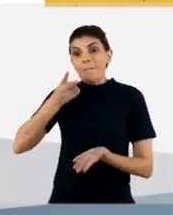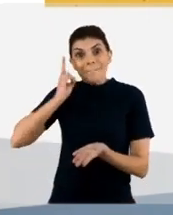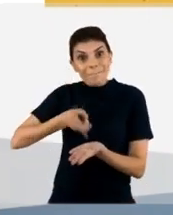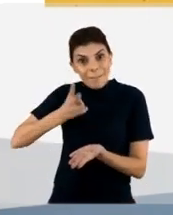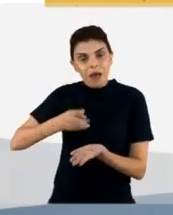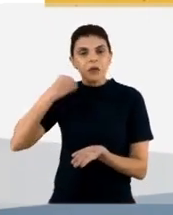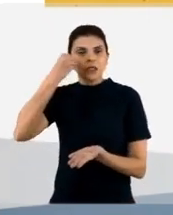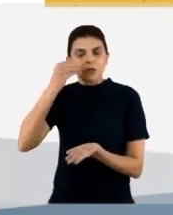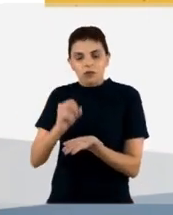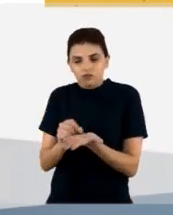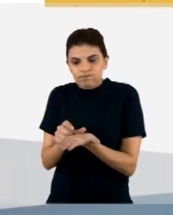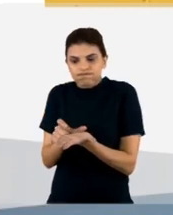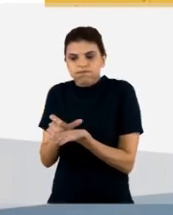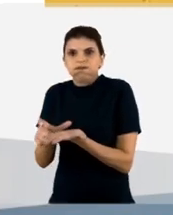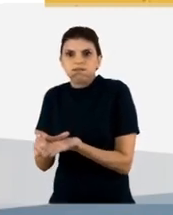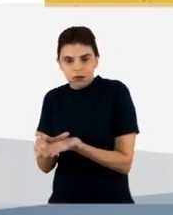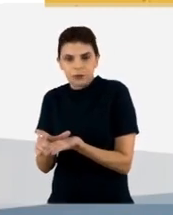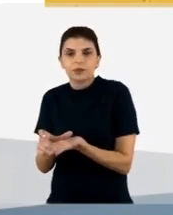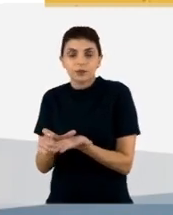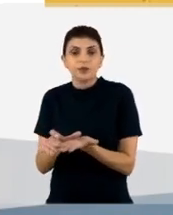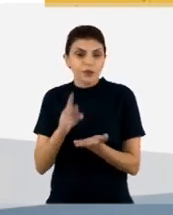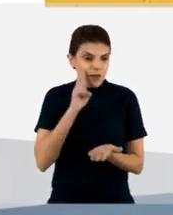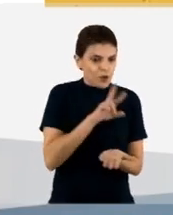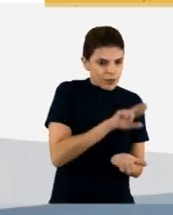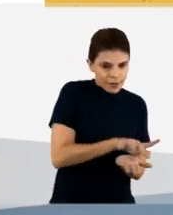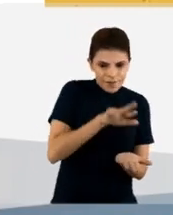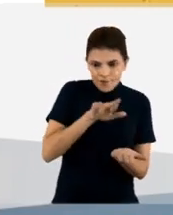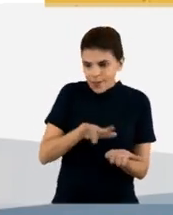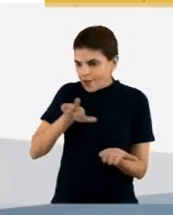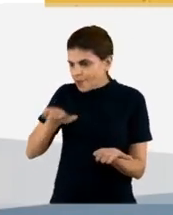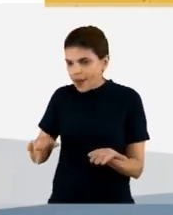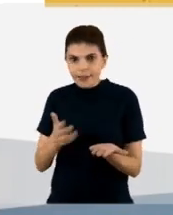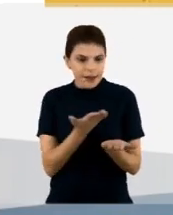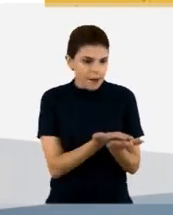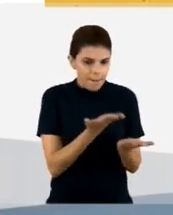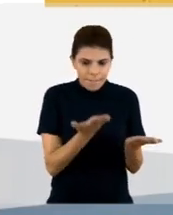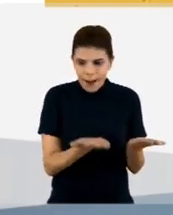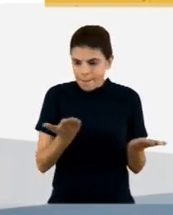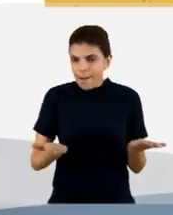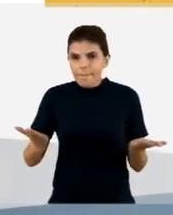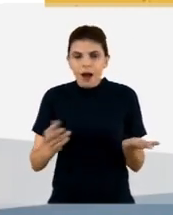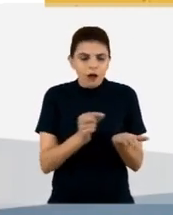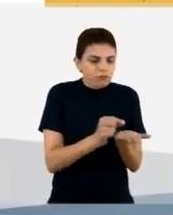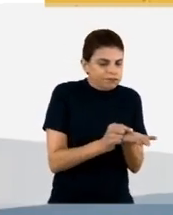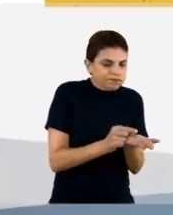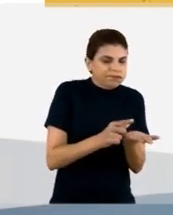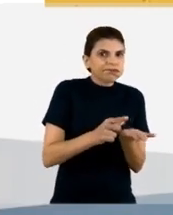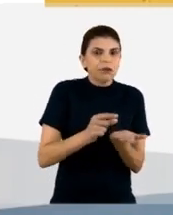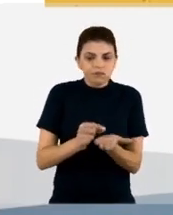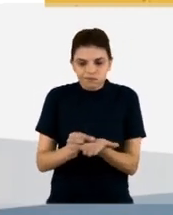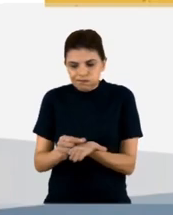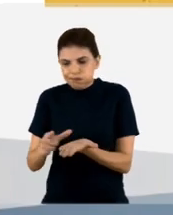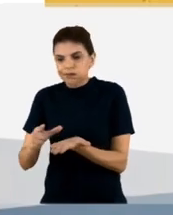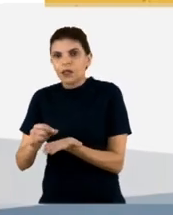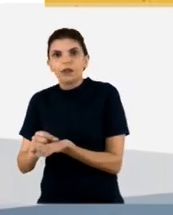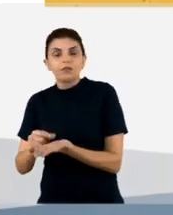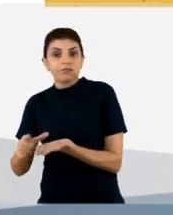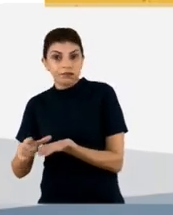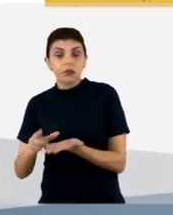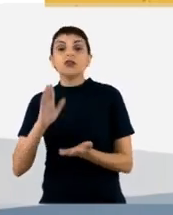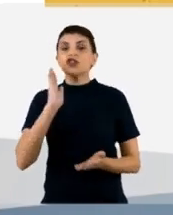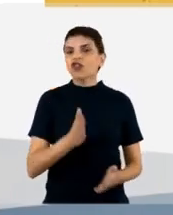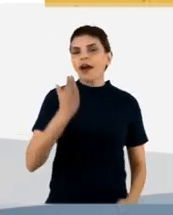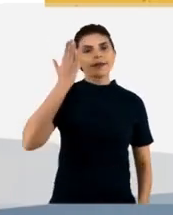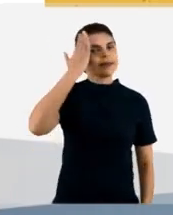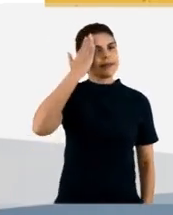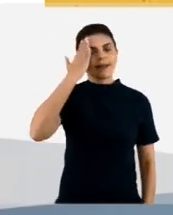mesmo experimento também com 13 dias. Para vocês verem que há uma diferença no crescimento dos hibridomas. E a partir desse crescimento,